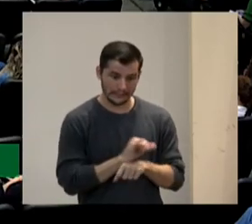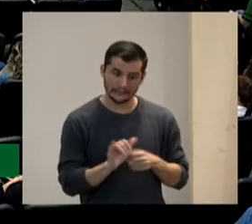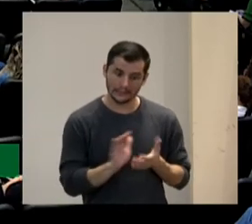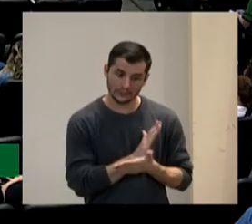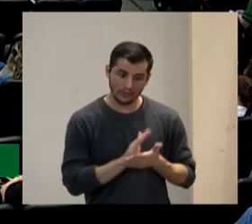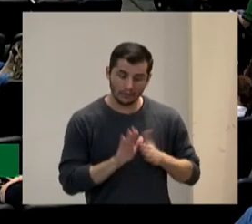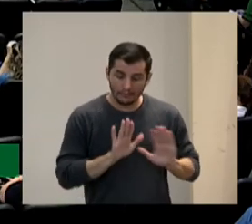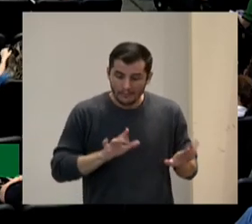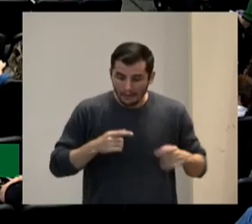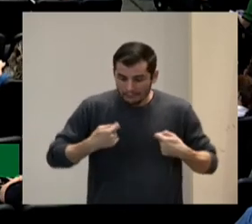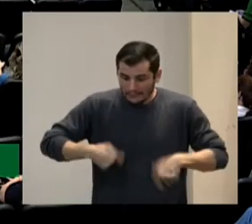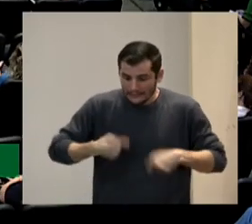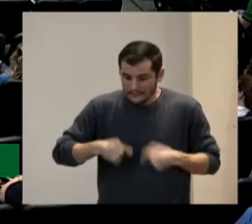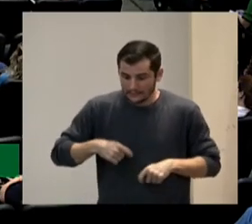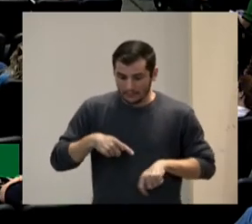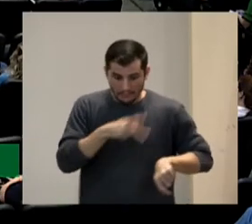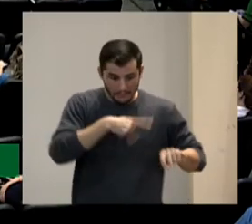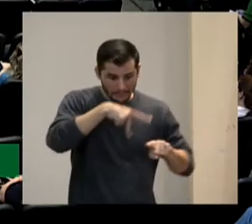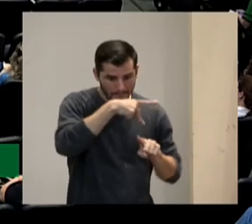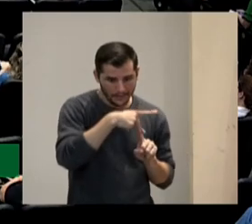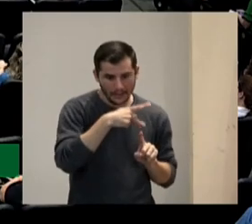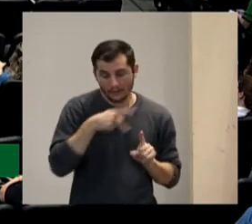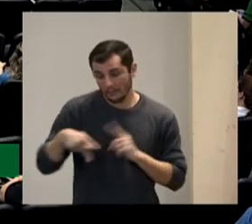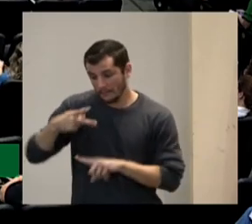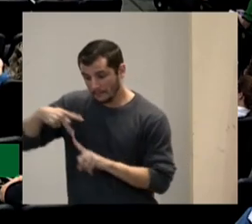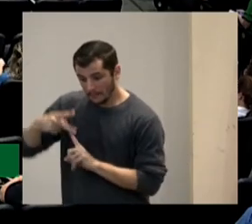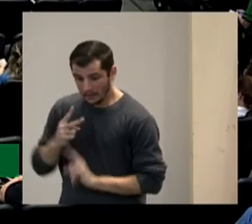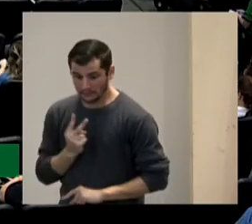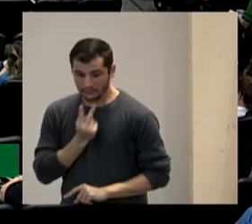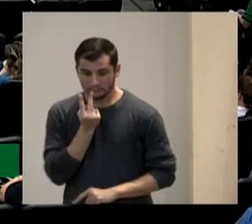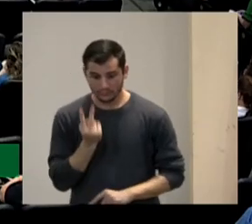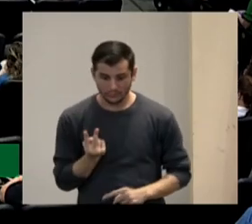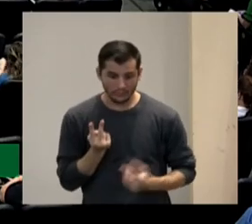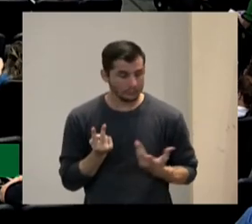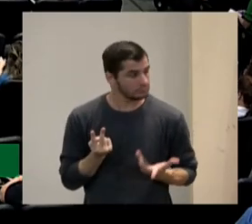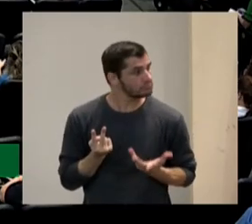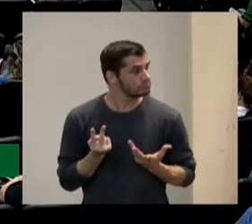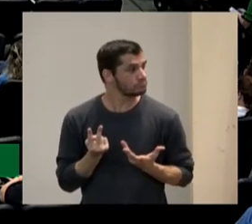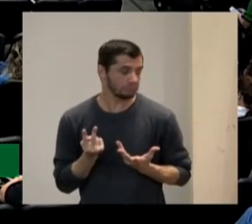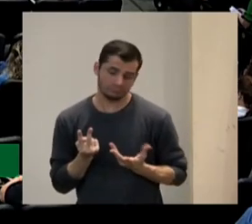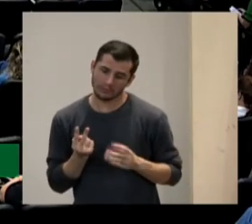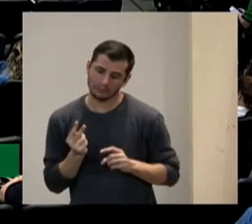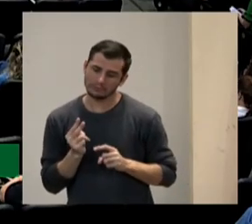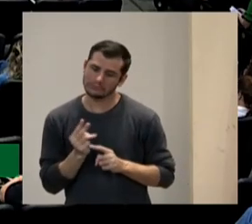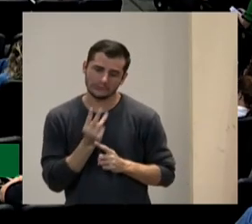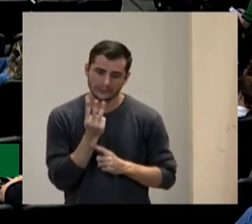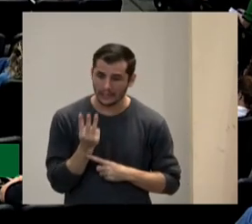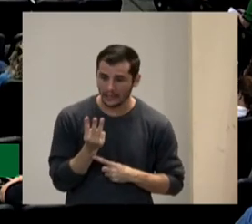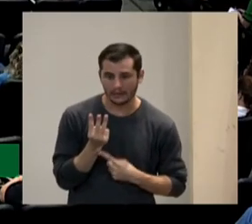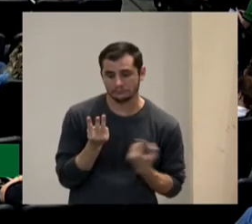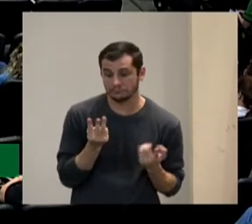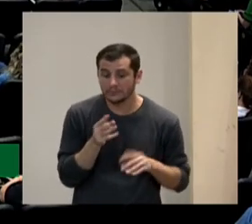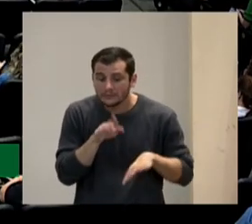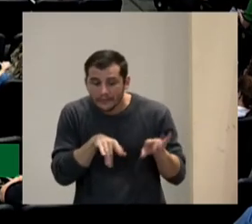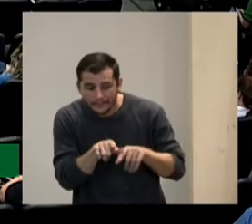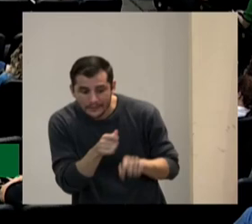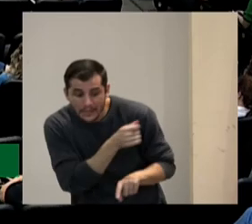preciso de dois planos não preciso dessas modificações falo de dois ou de três se tenho dois alunos etc.